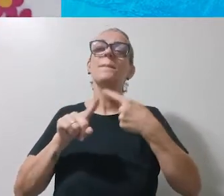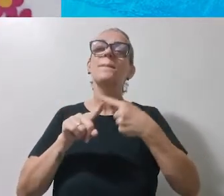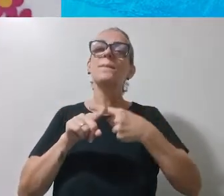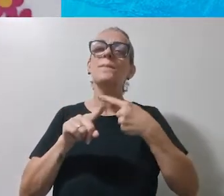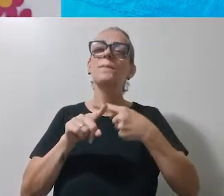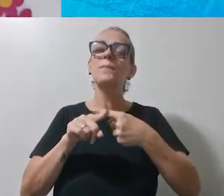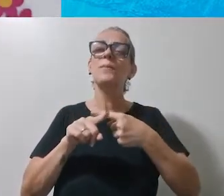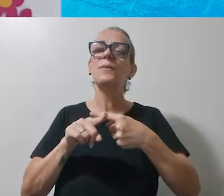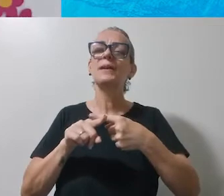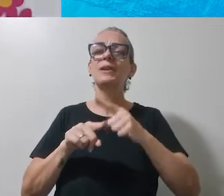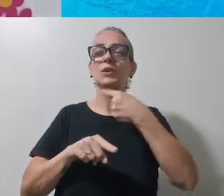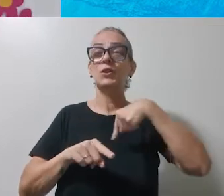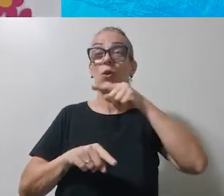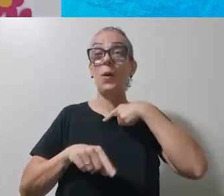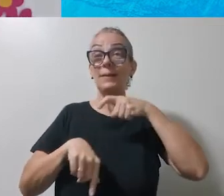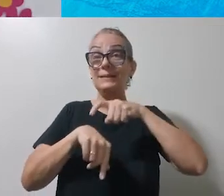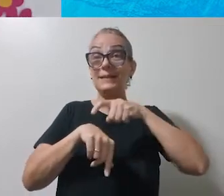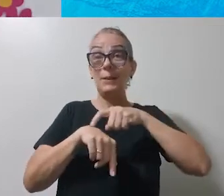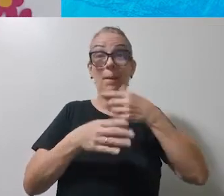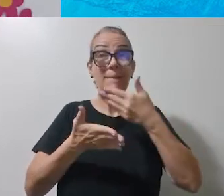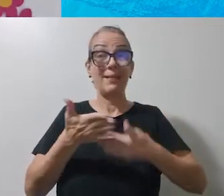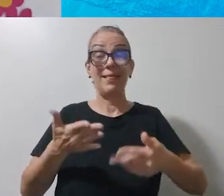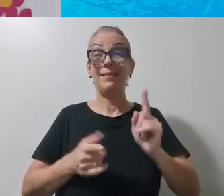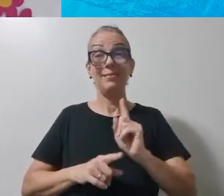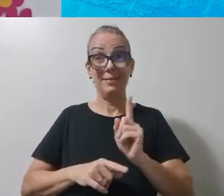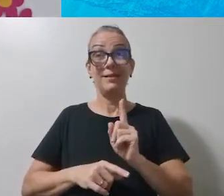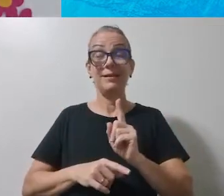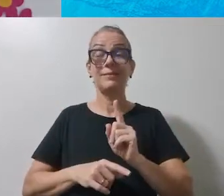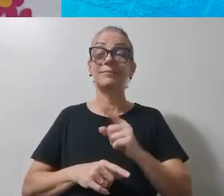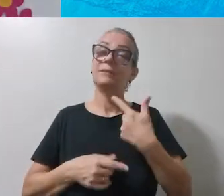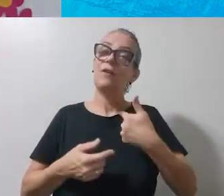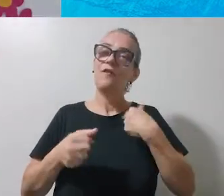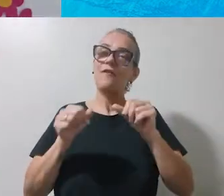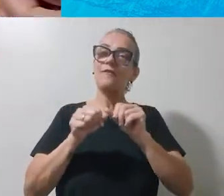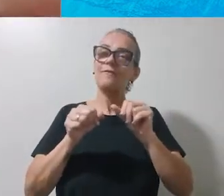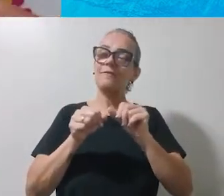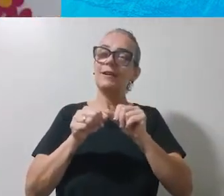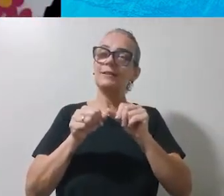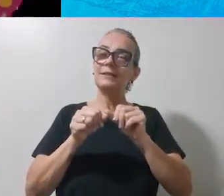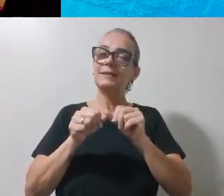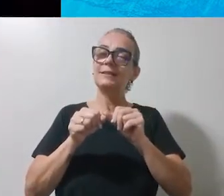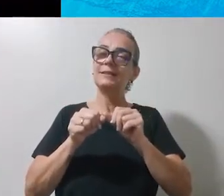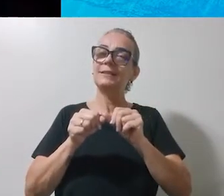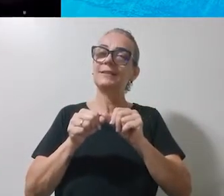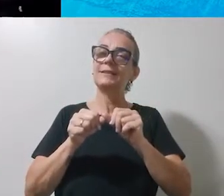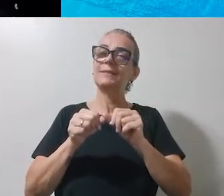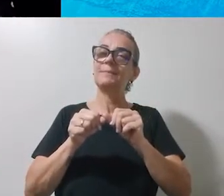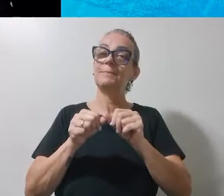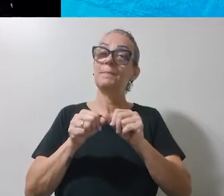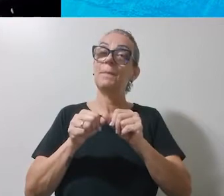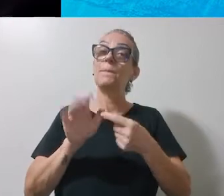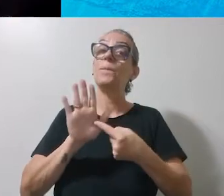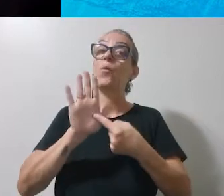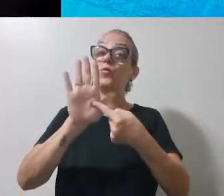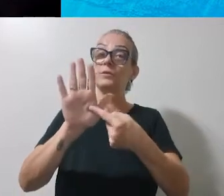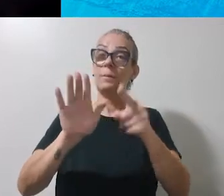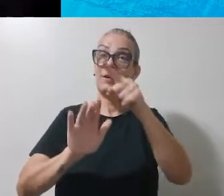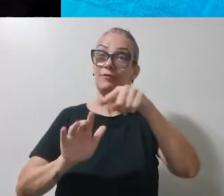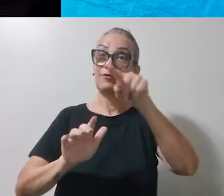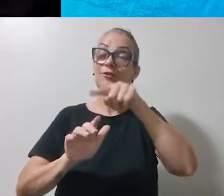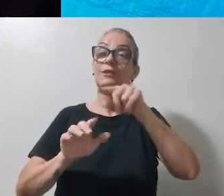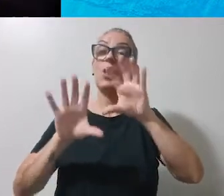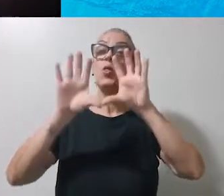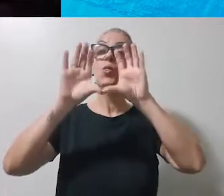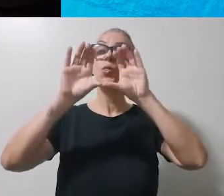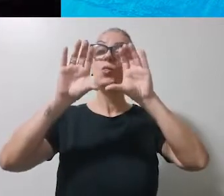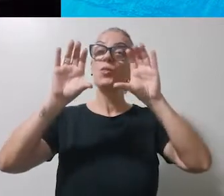tempo aqui. vou fazer, trazer aqui pra vocês a nuvem que eu já recortei.